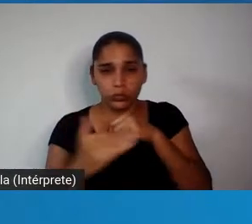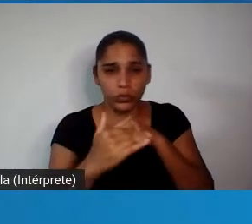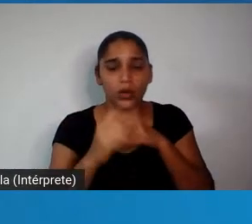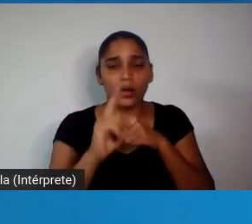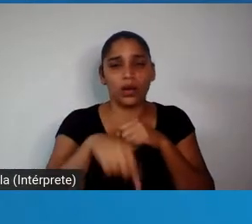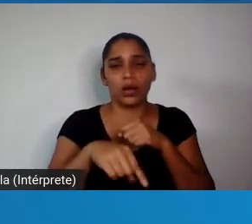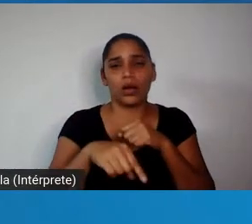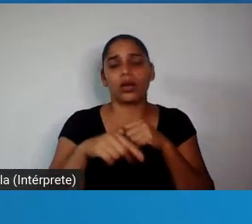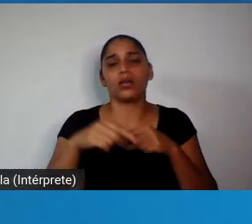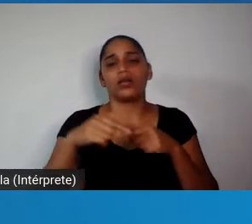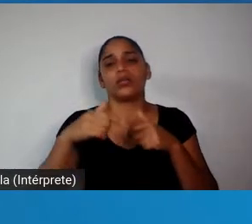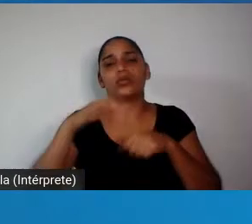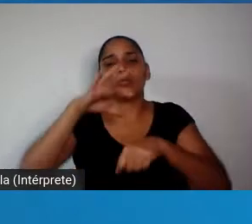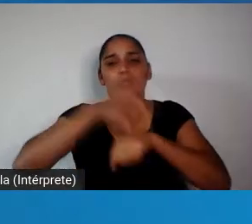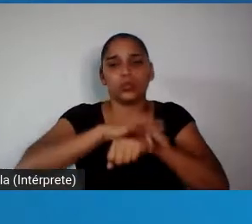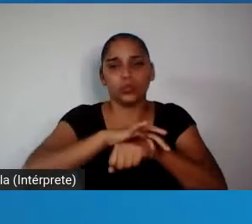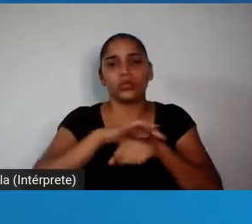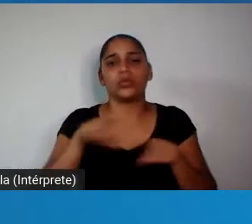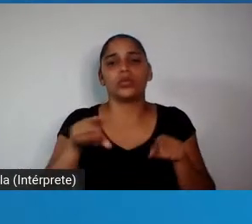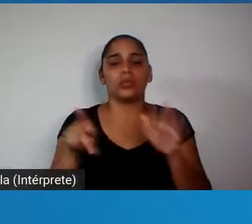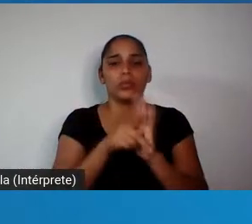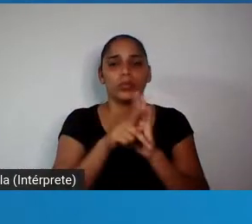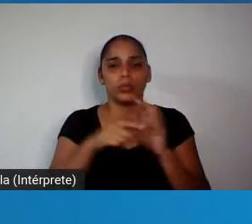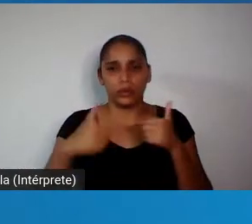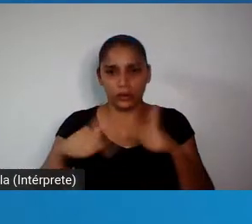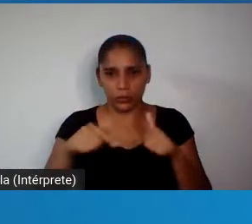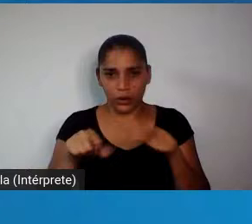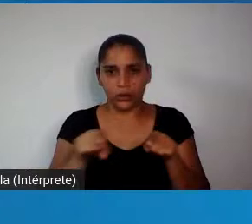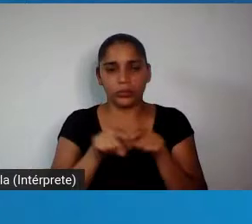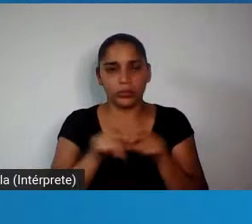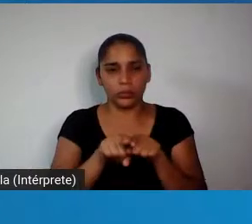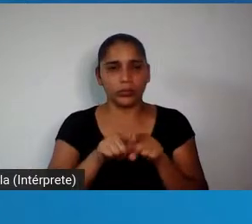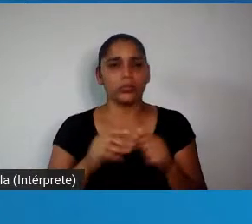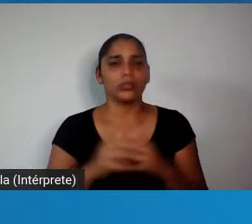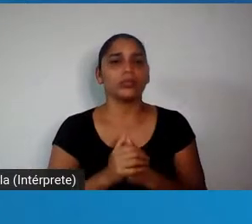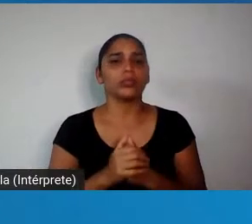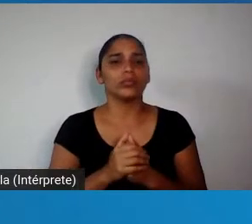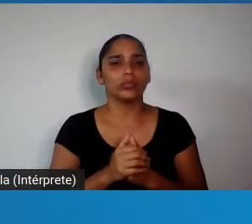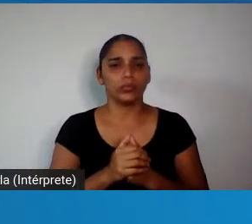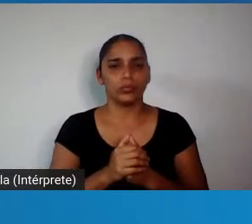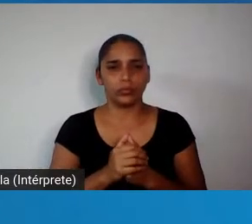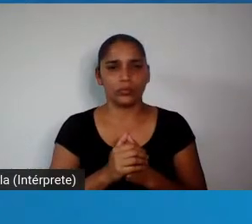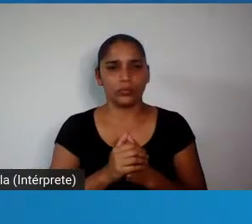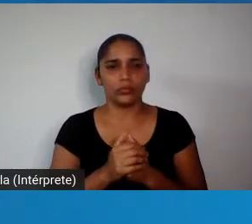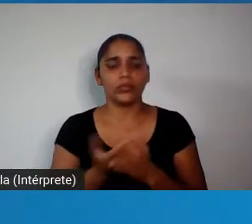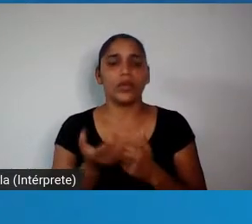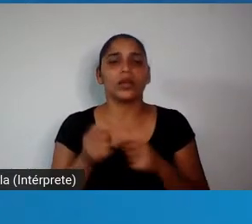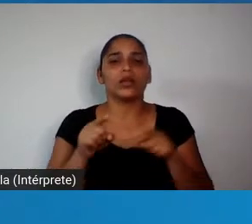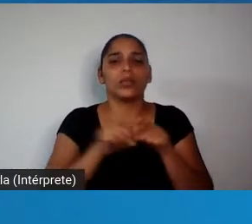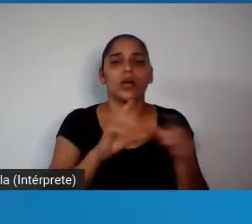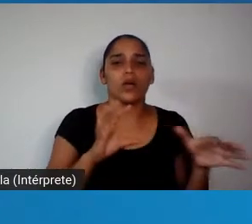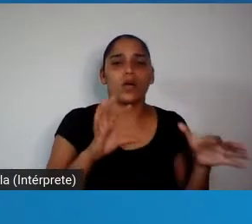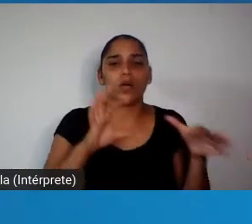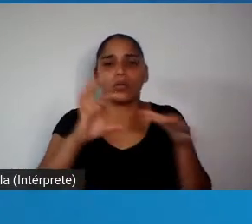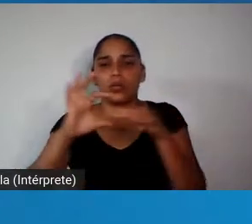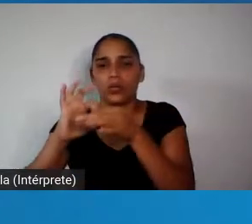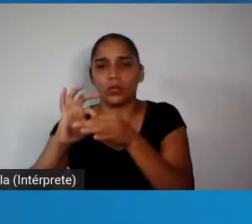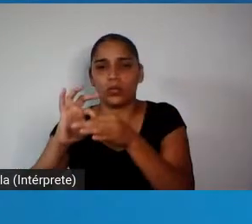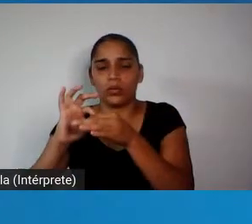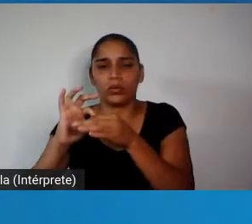ocupacional. e também uma pergunta que conecta a reforma da Previdência com a reforma